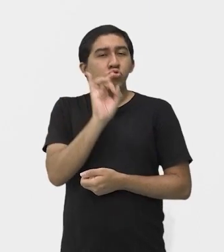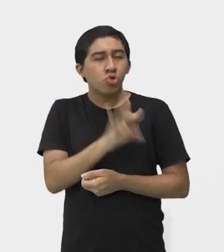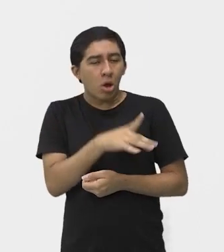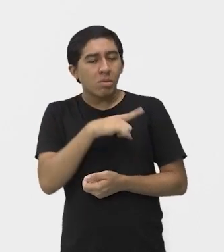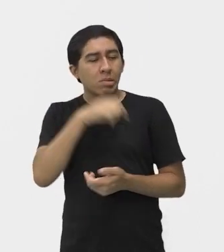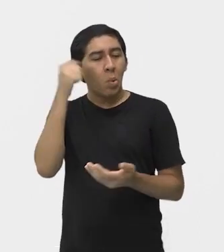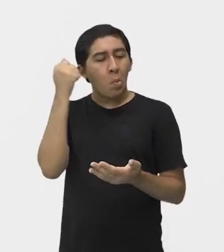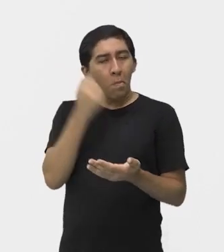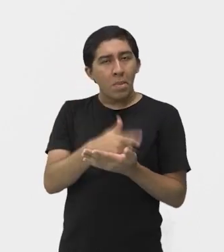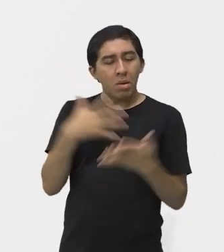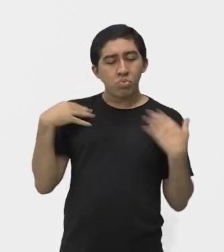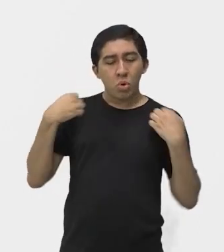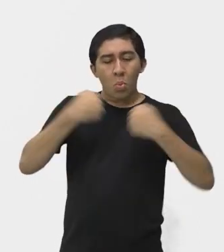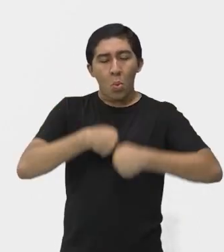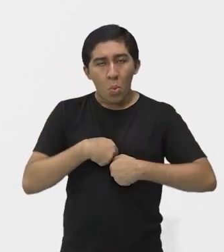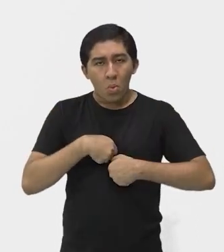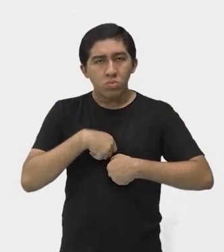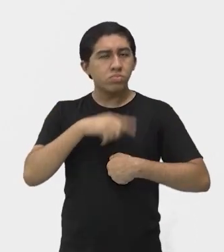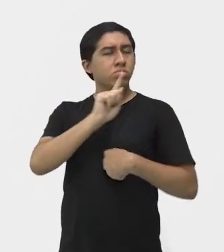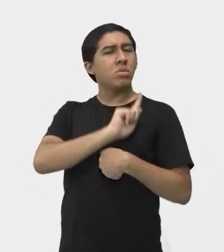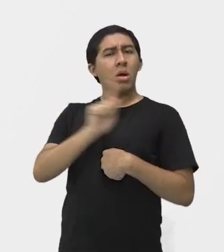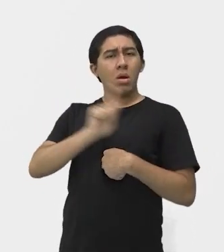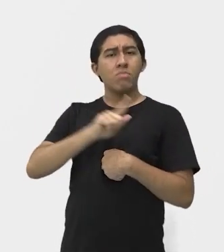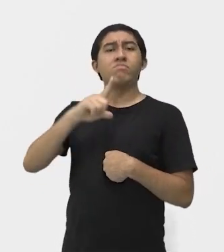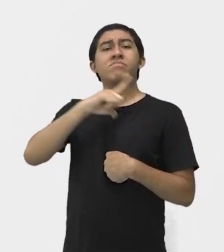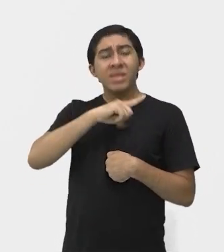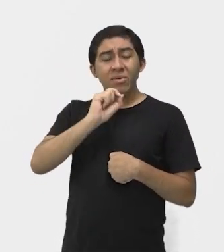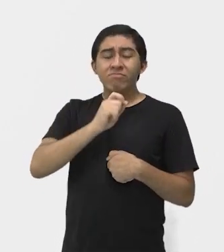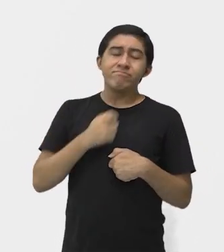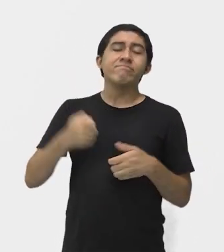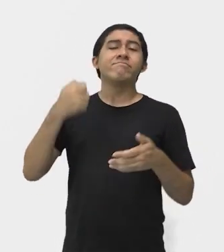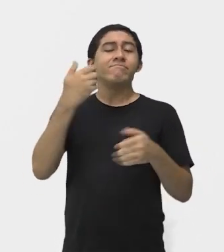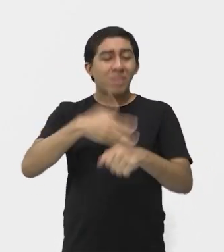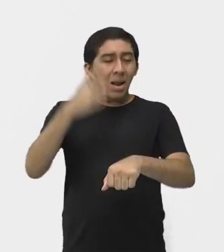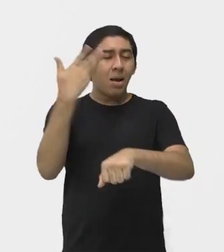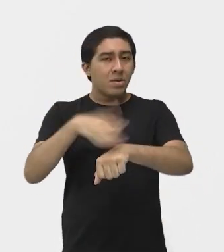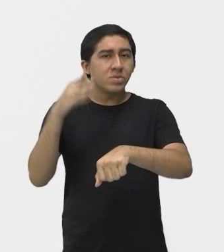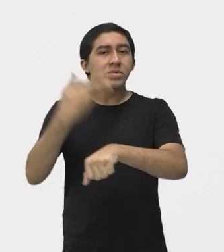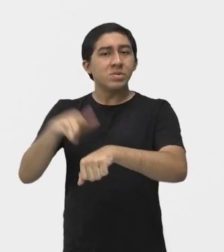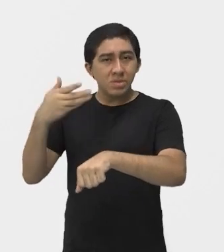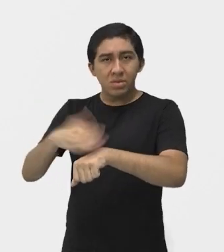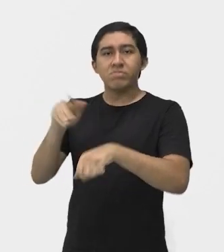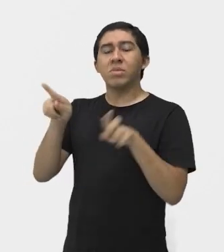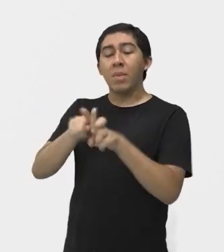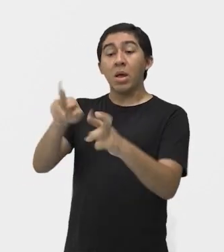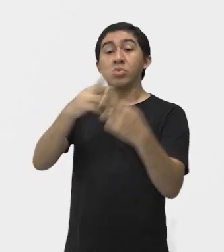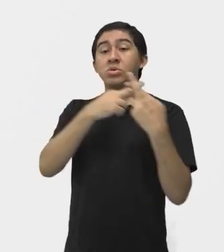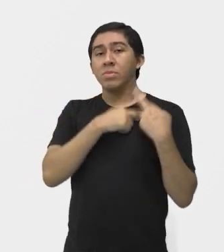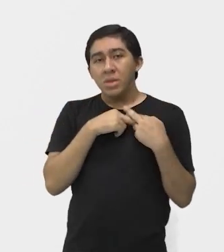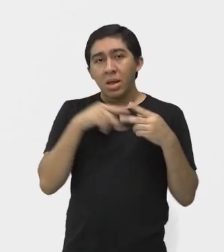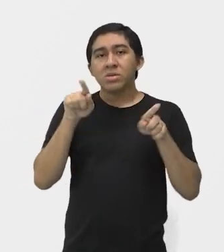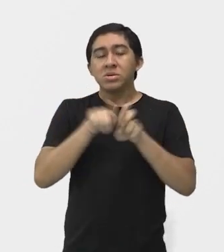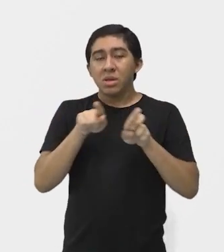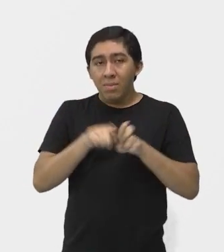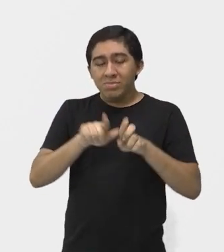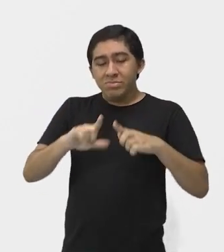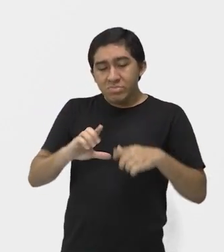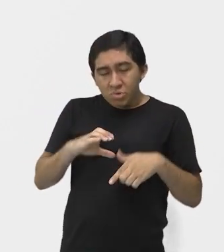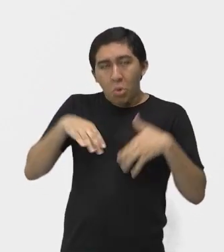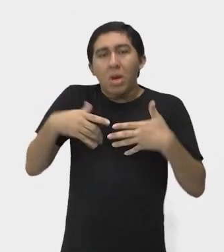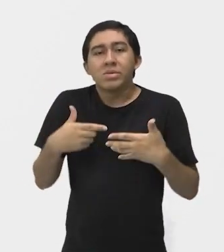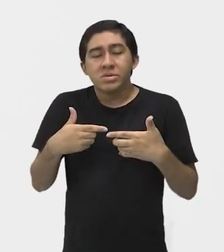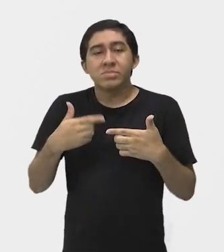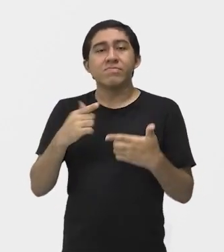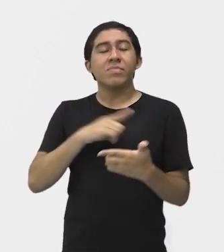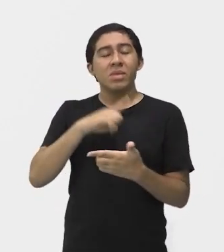comprar um kimono, mas há um árduo caminho de treinos, disciplina e dedicação até alcançar o mais